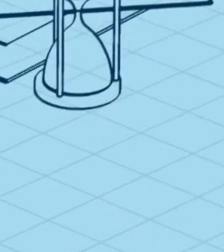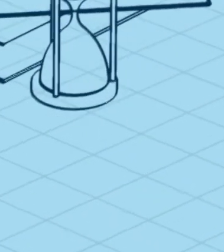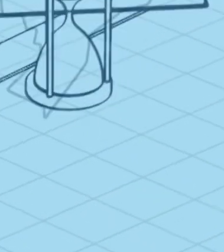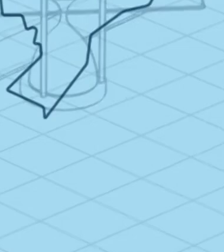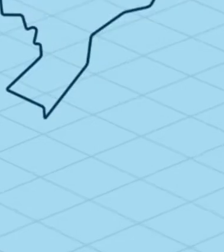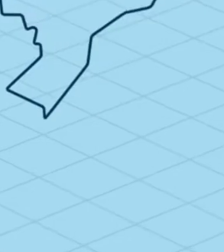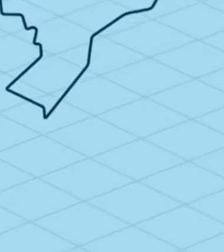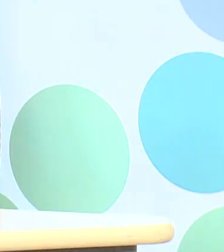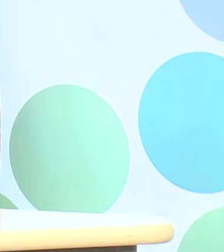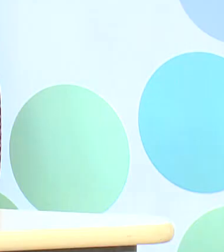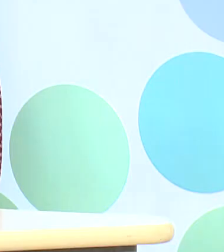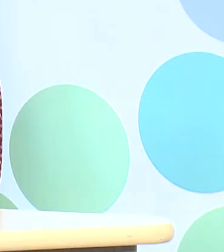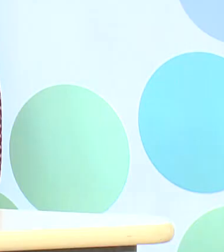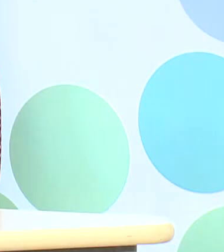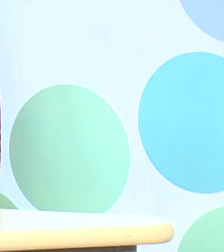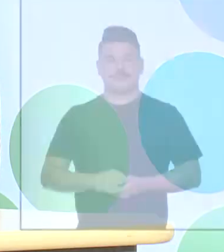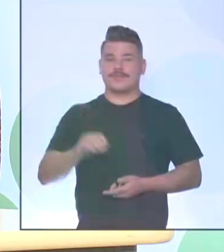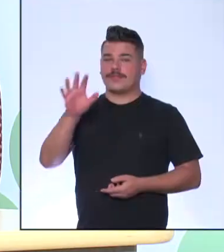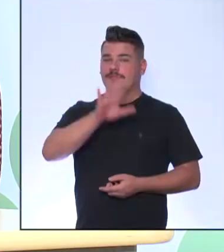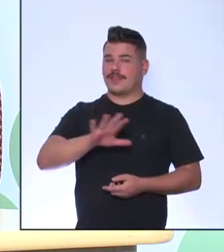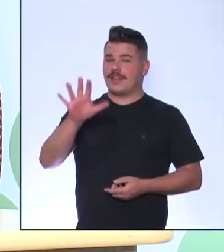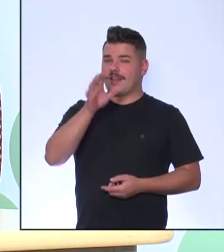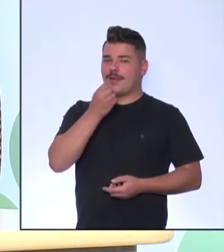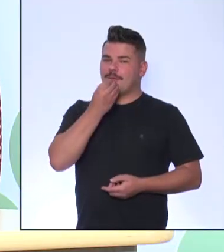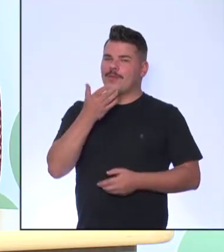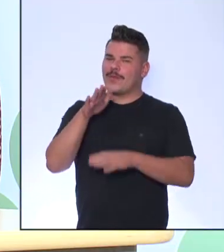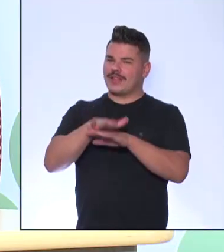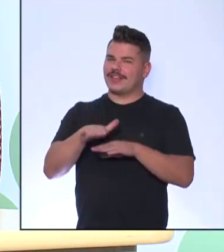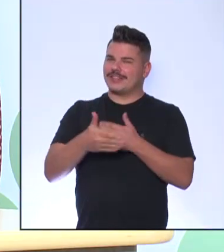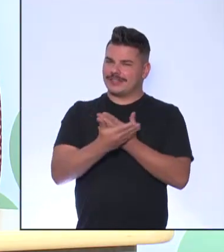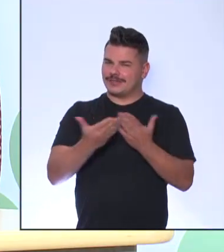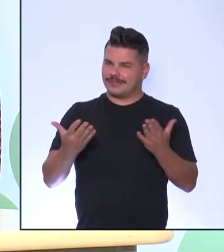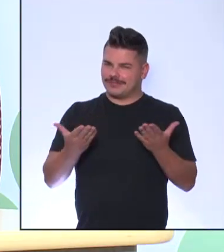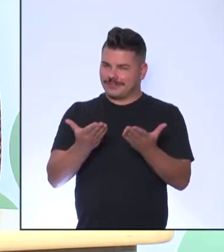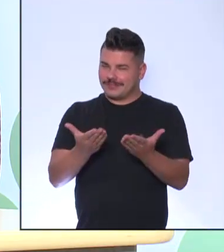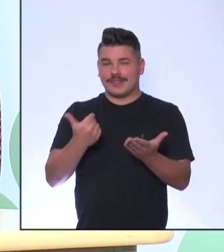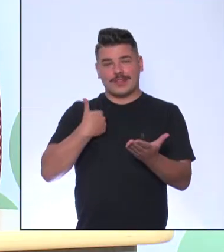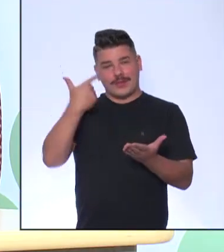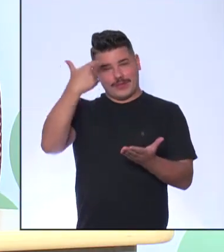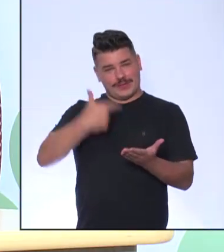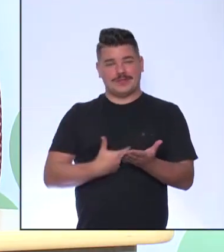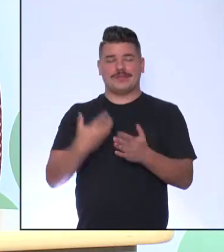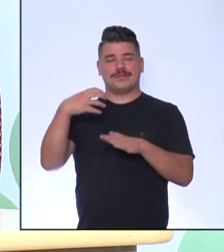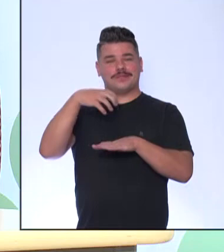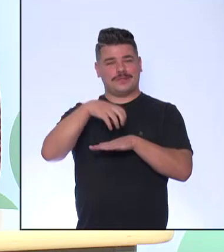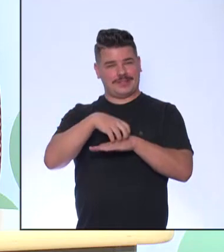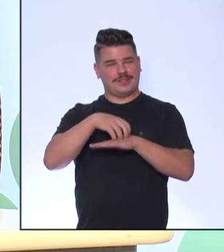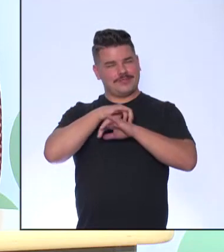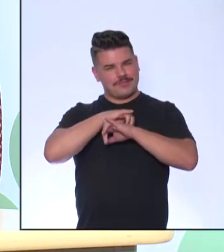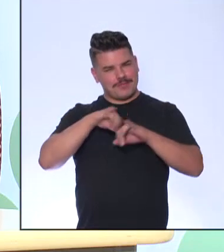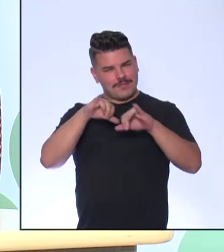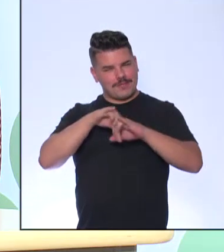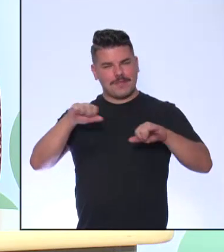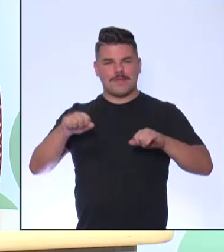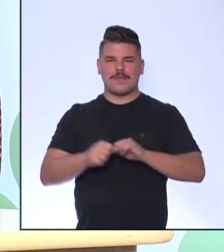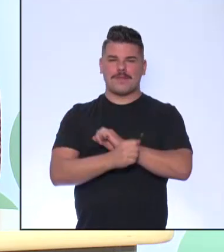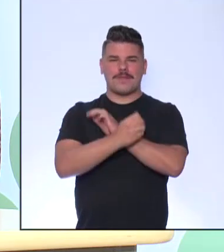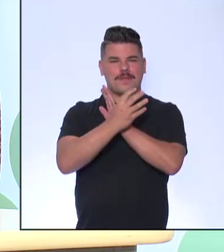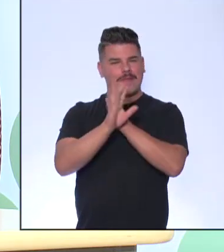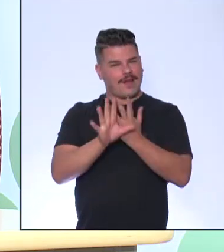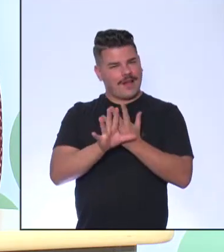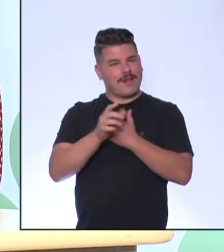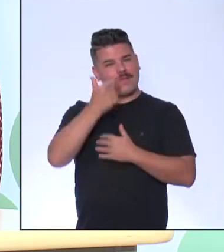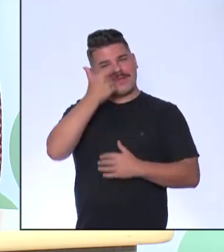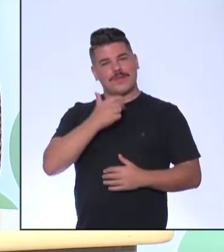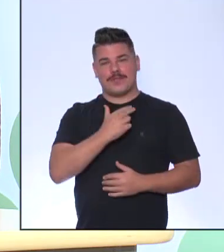Olá, boa tarde a todos. É um prazer estar com vocês aqui no Centro de Mídias. Meu nome é Paula e eu serei a mediadora dessa aula para os alunos do